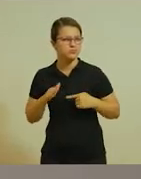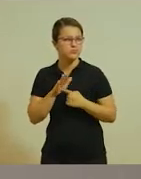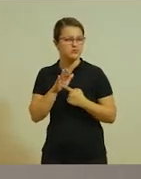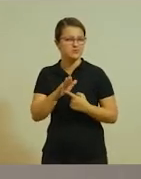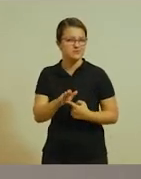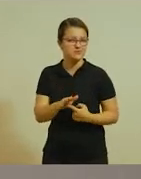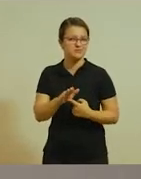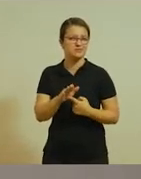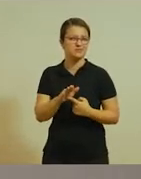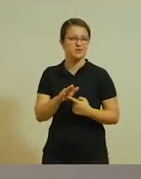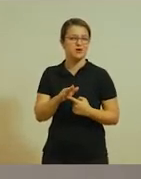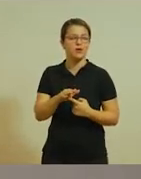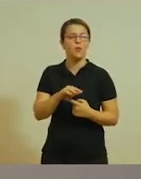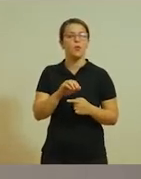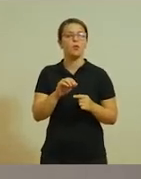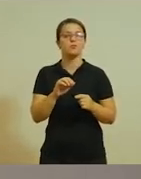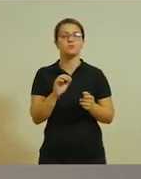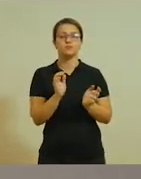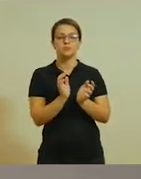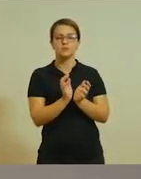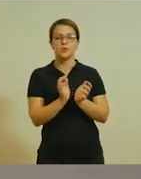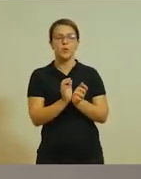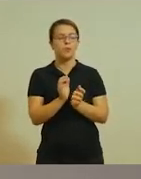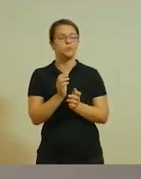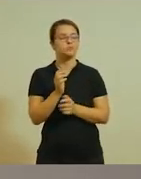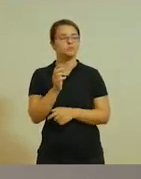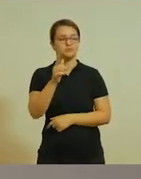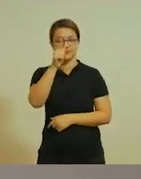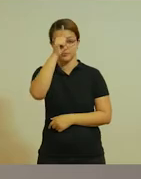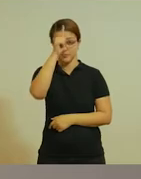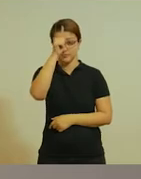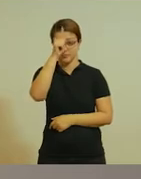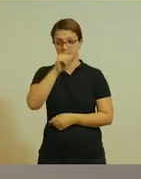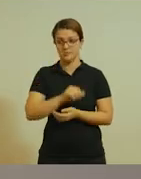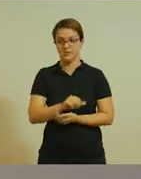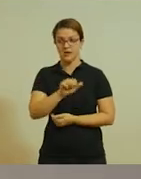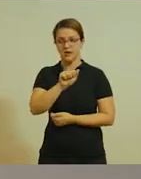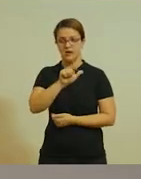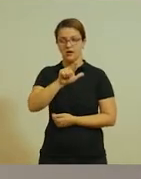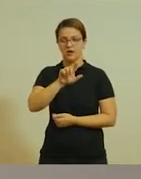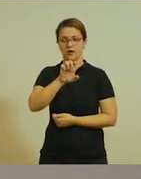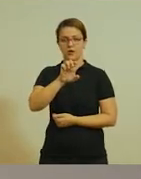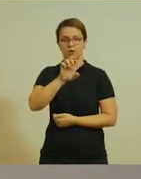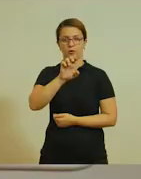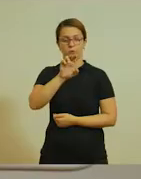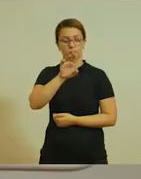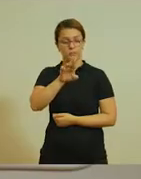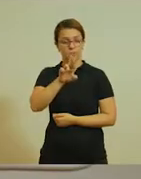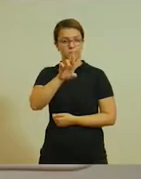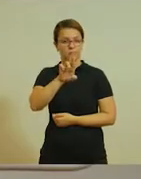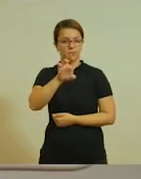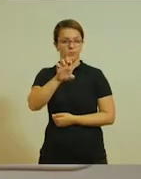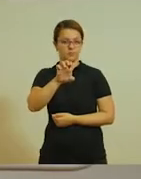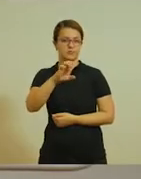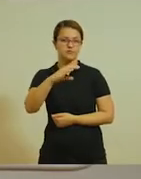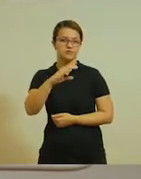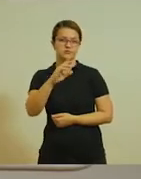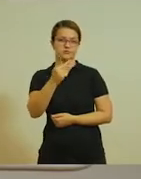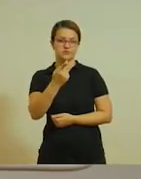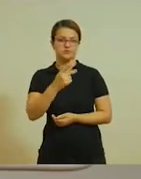artista do Renascimento Alemão. O nome dele é Albrecht de Rê, tá? Ele